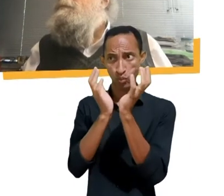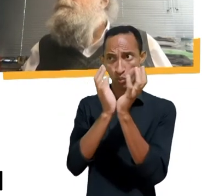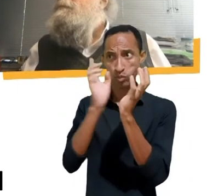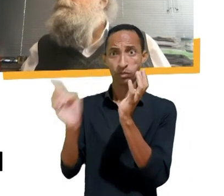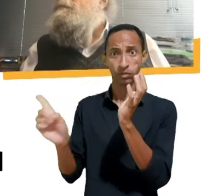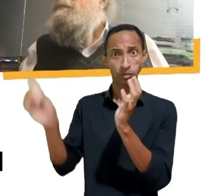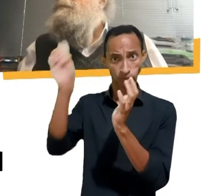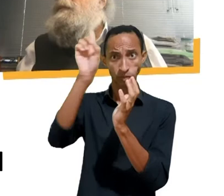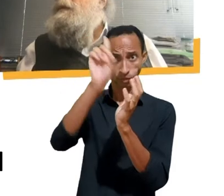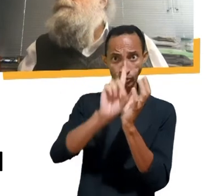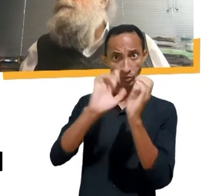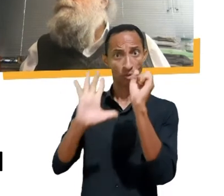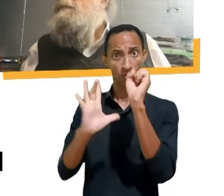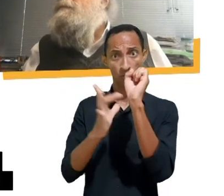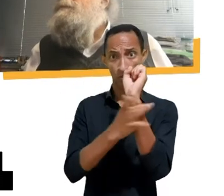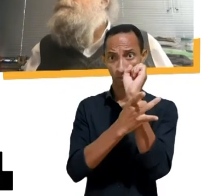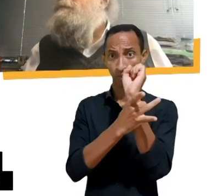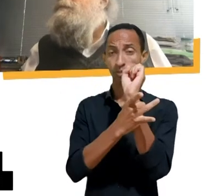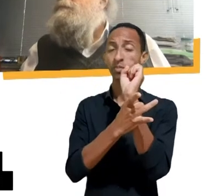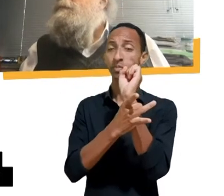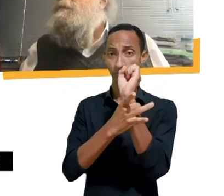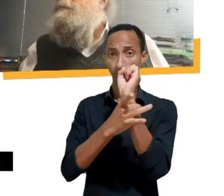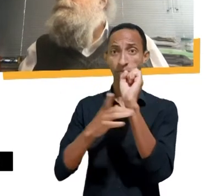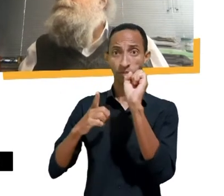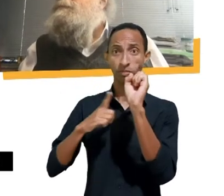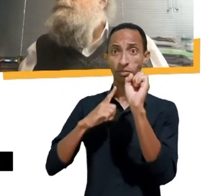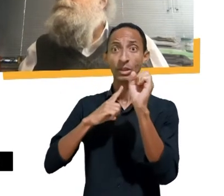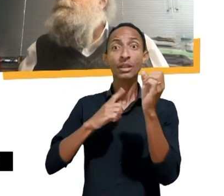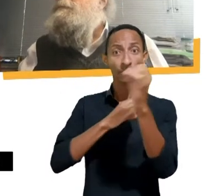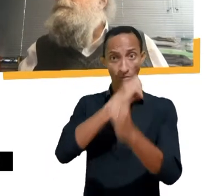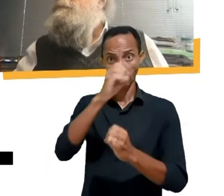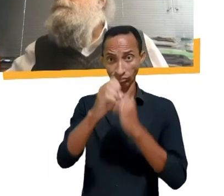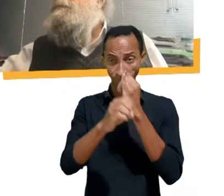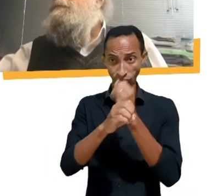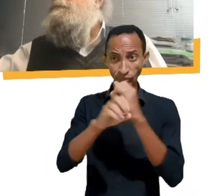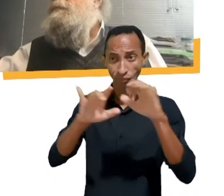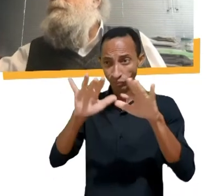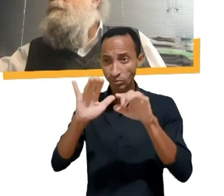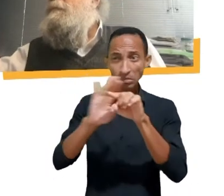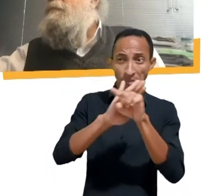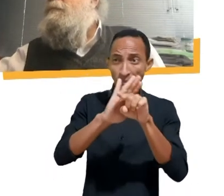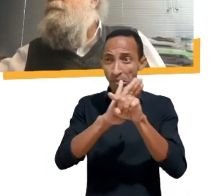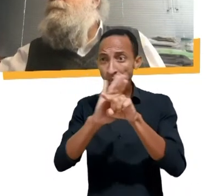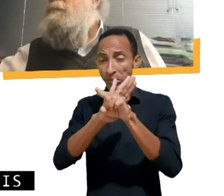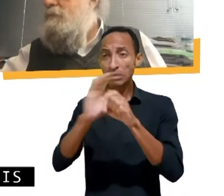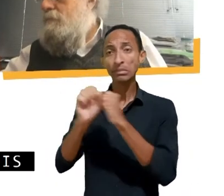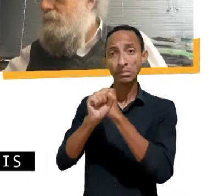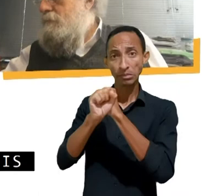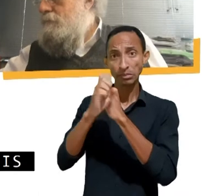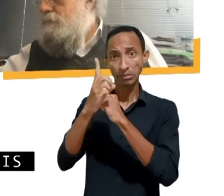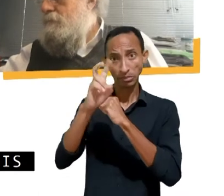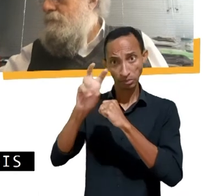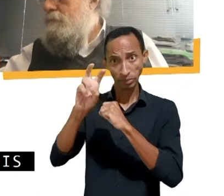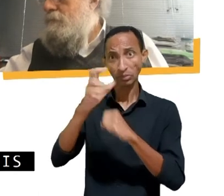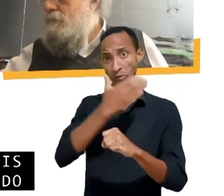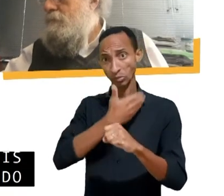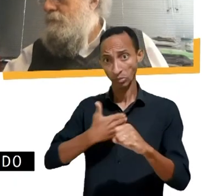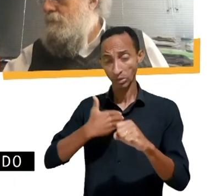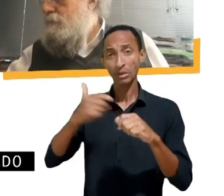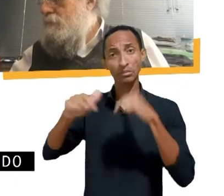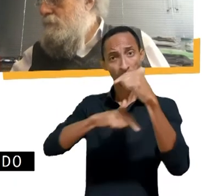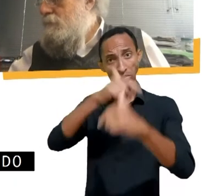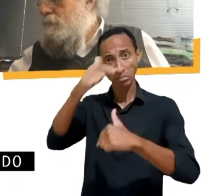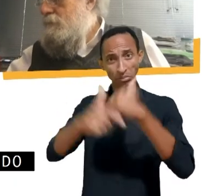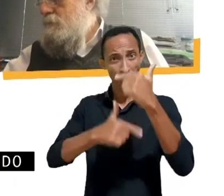e ativista de privacidade na internet por mais de 15 anos, tendo trabalhado no governo, academia, organizações internacionais e no setor